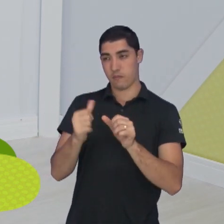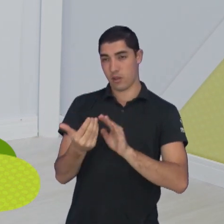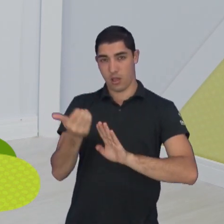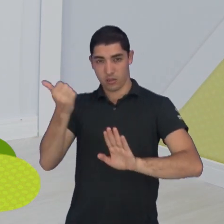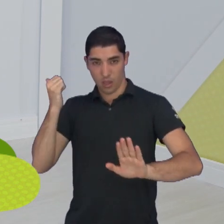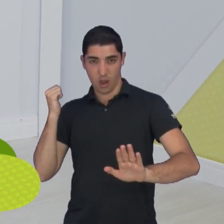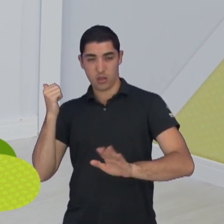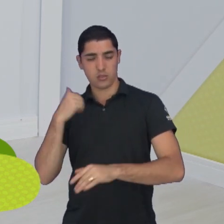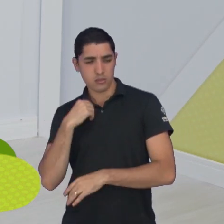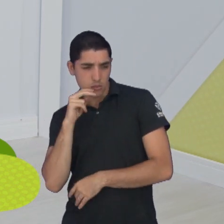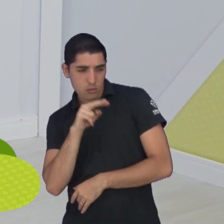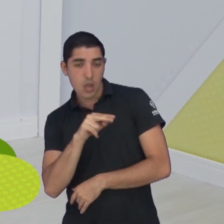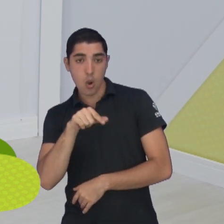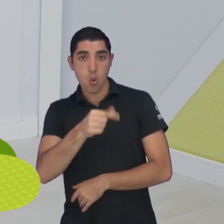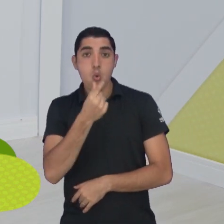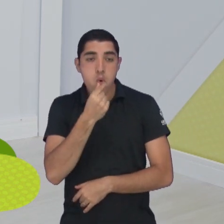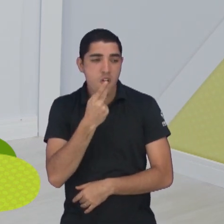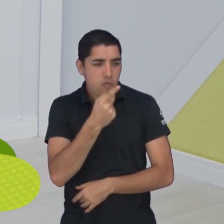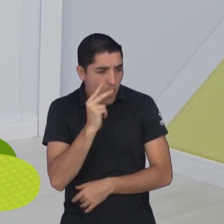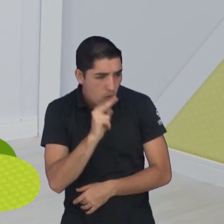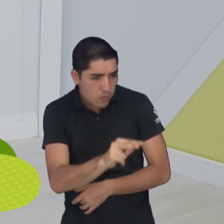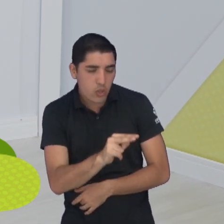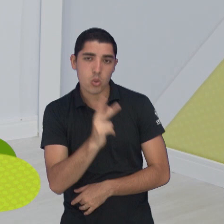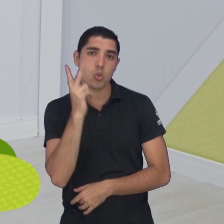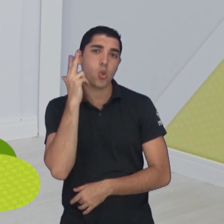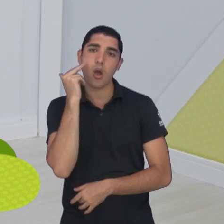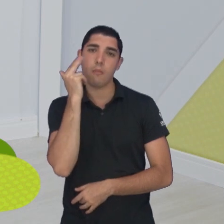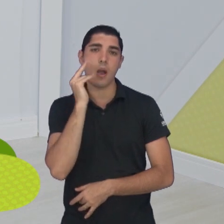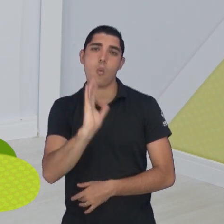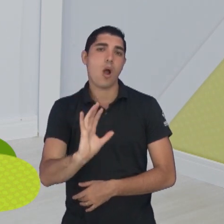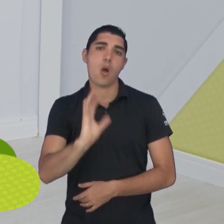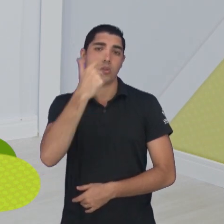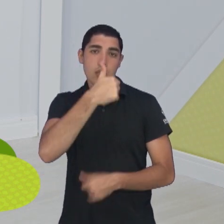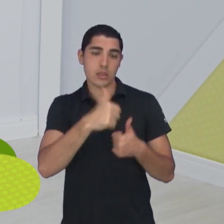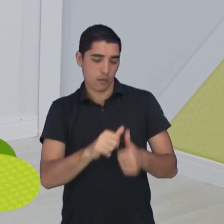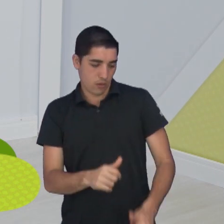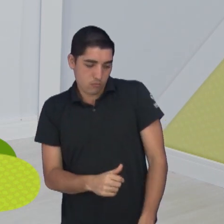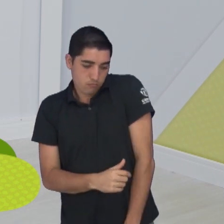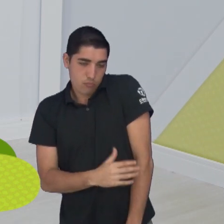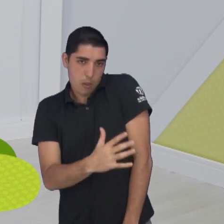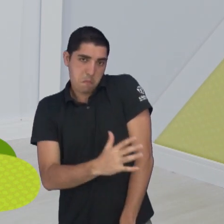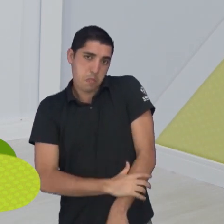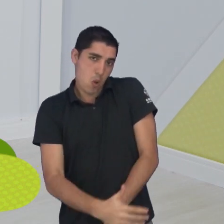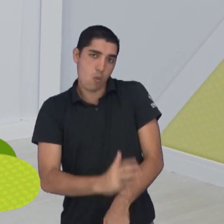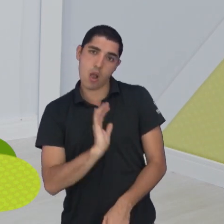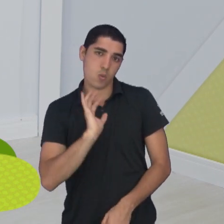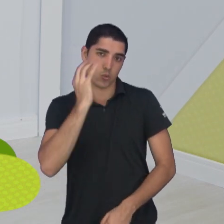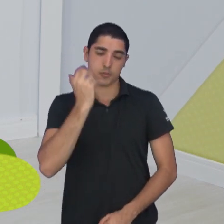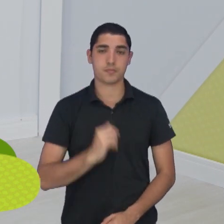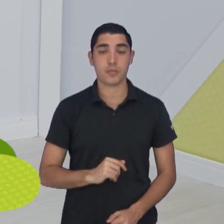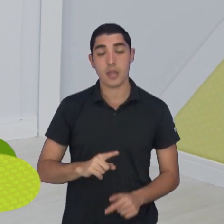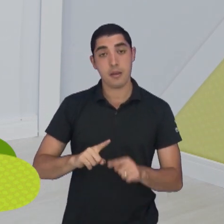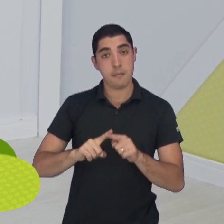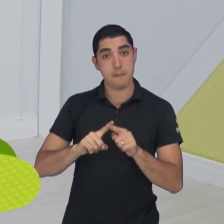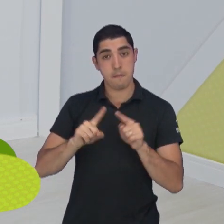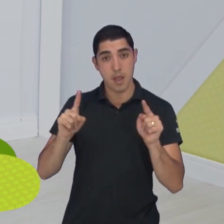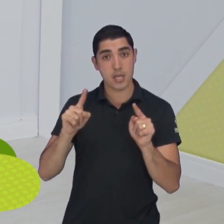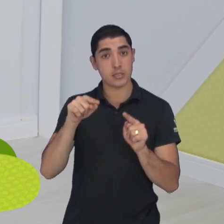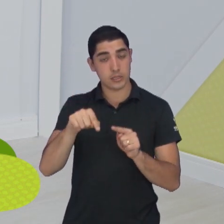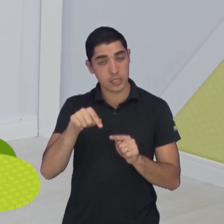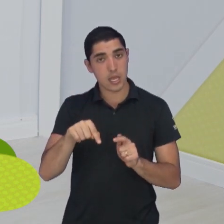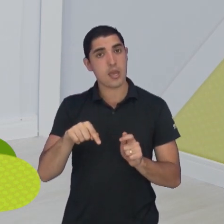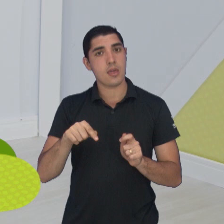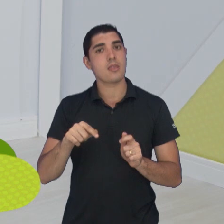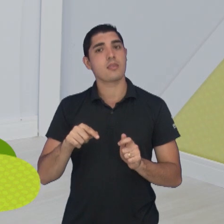sinalizou que ele viu a jogada, mas que não foi intencional, o Léo estava com o braço colado e tal. Enfim, o jogo poderia até ter tido um